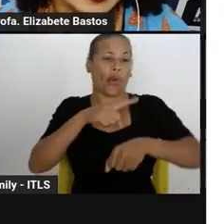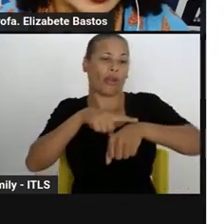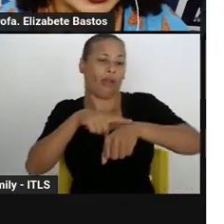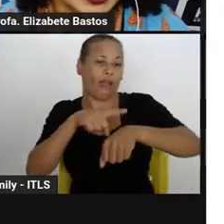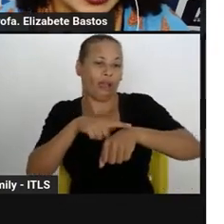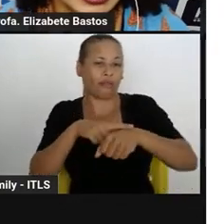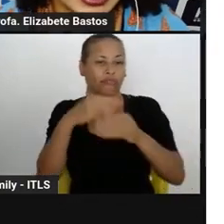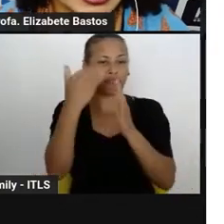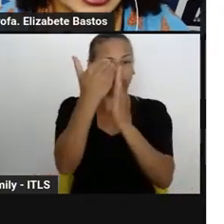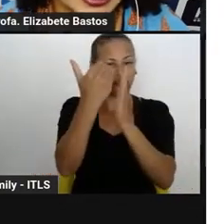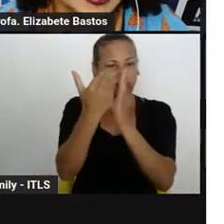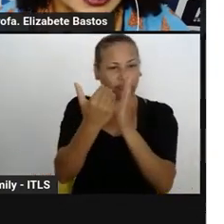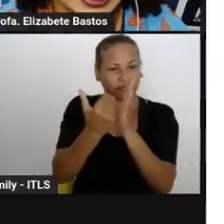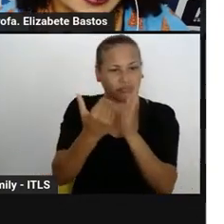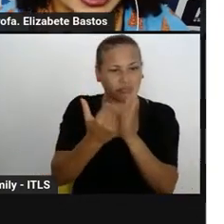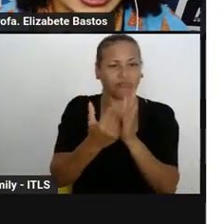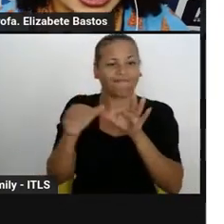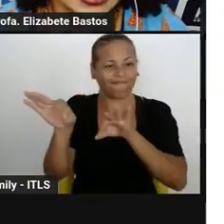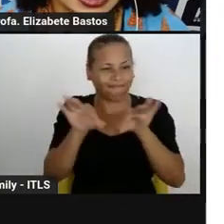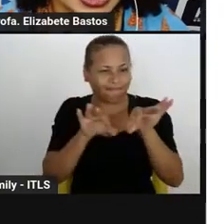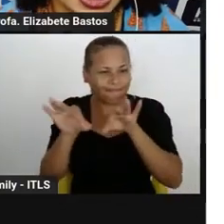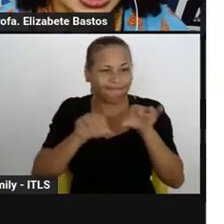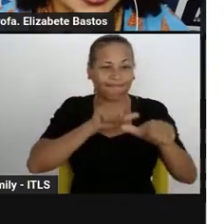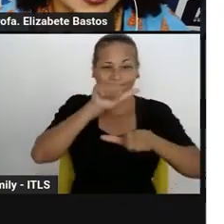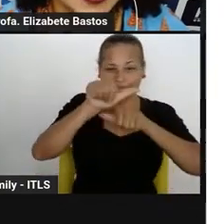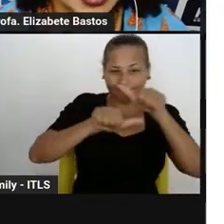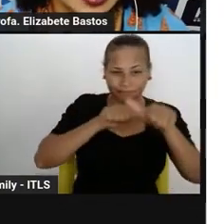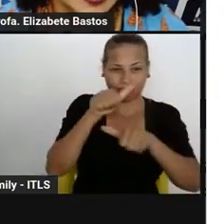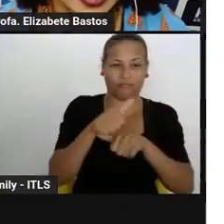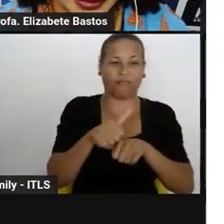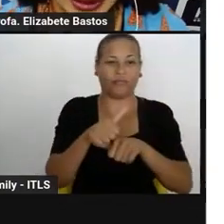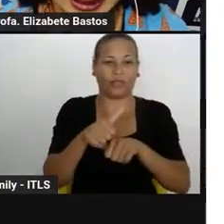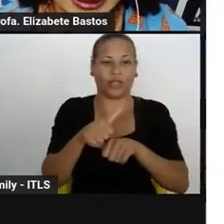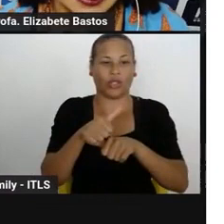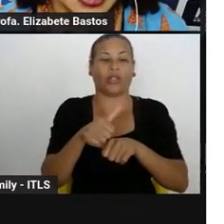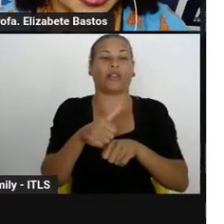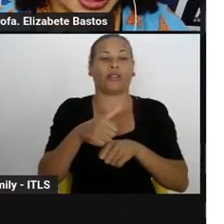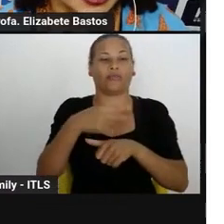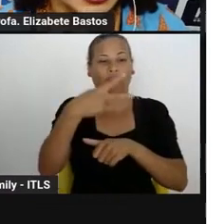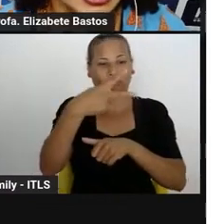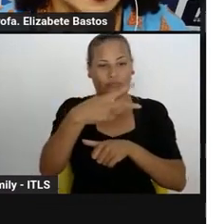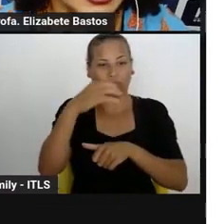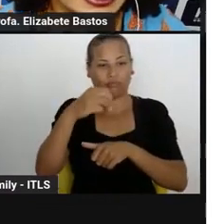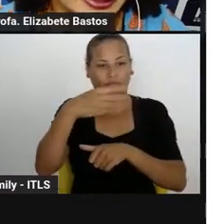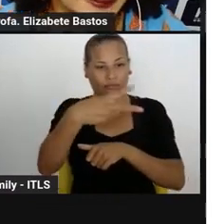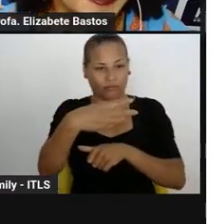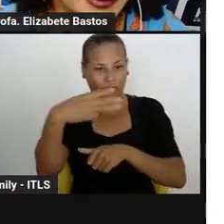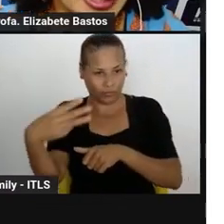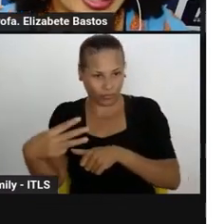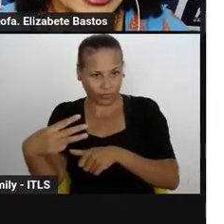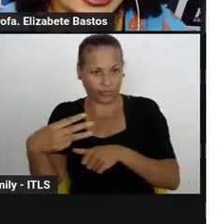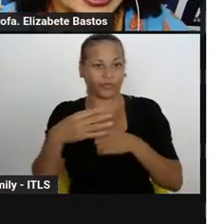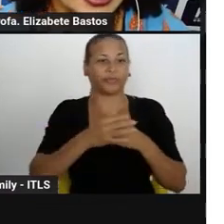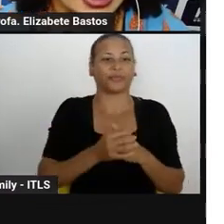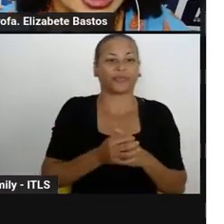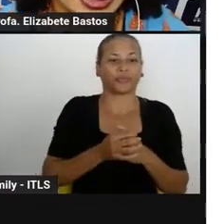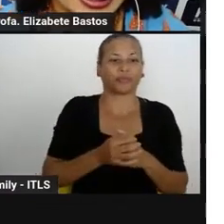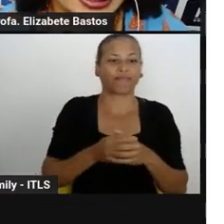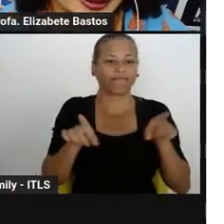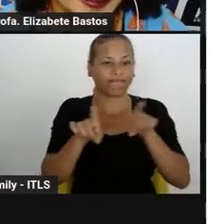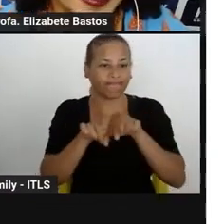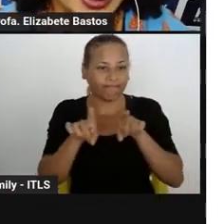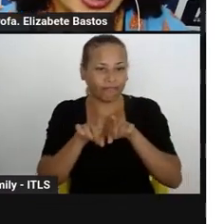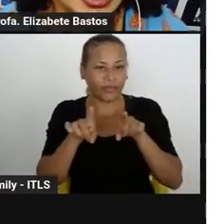Temos uma alteração, né, para este ano letivo, como a professora Nassi bem falou na exposição, atendendo a